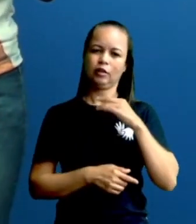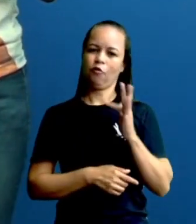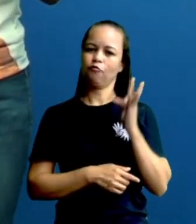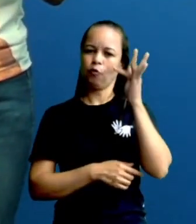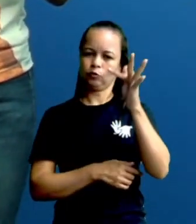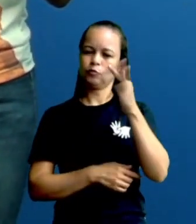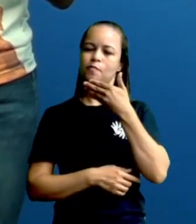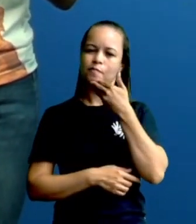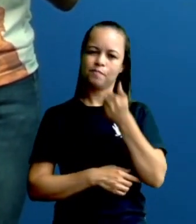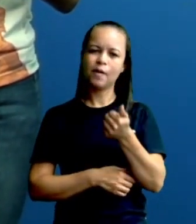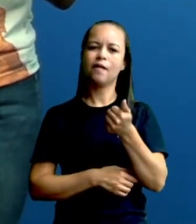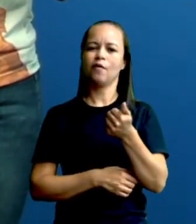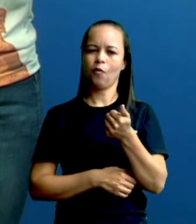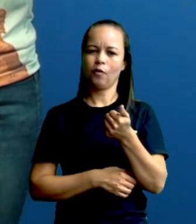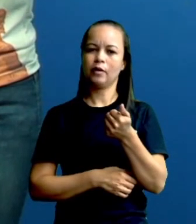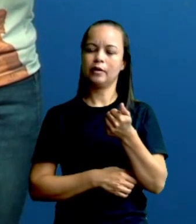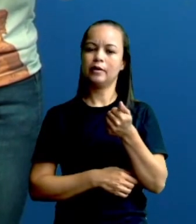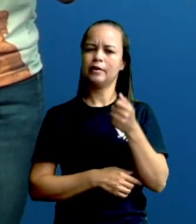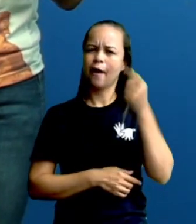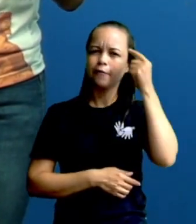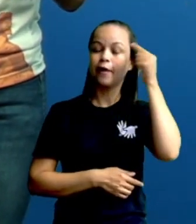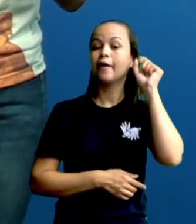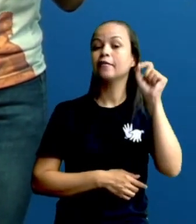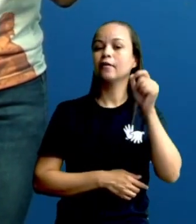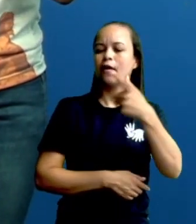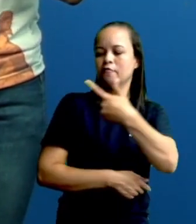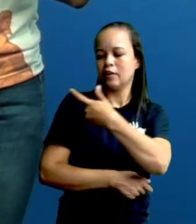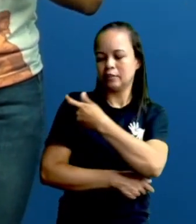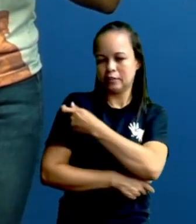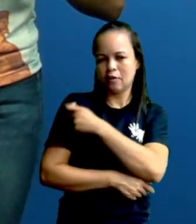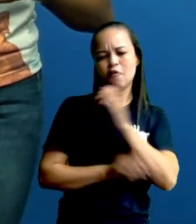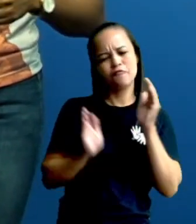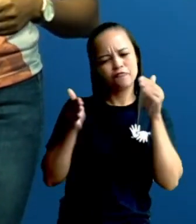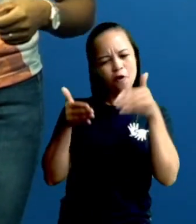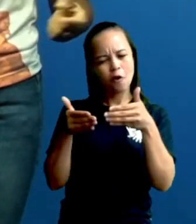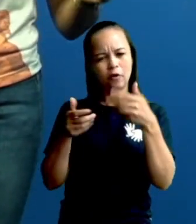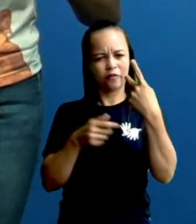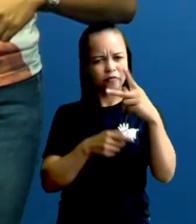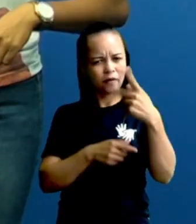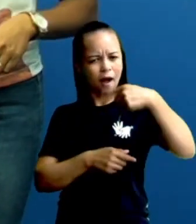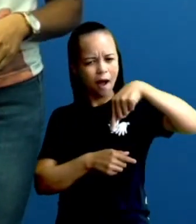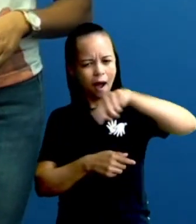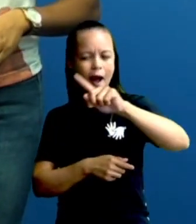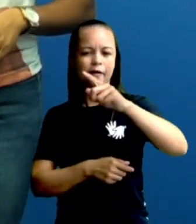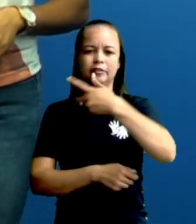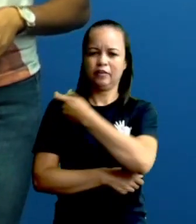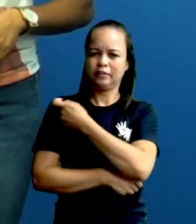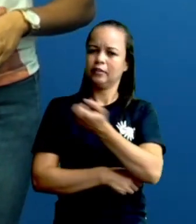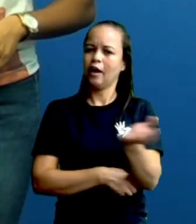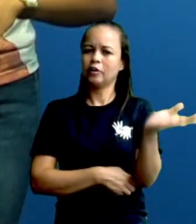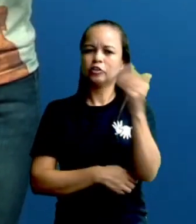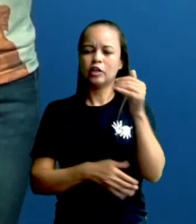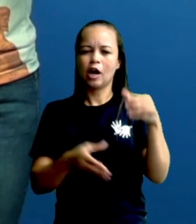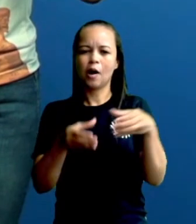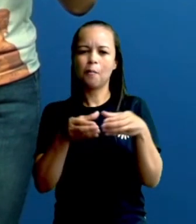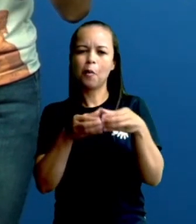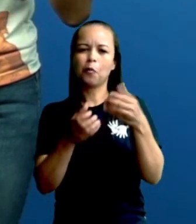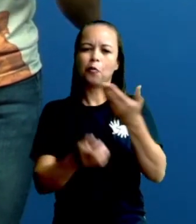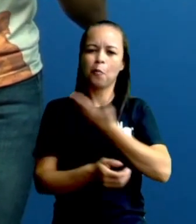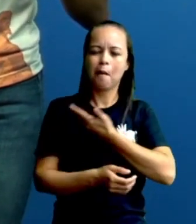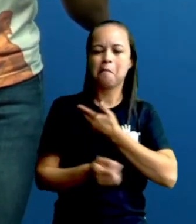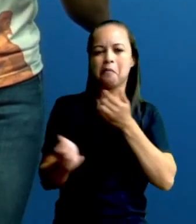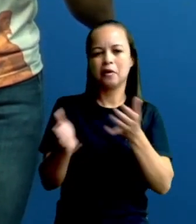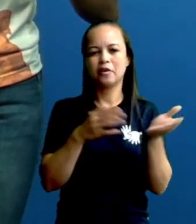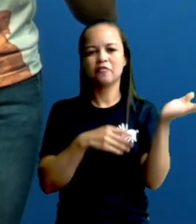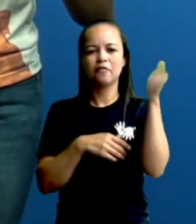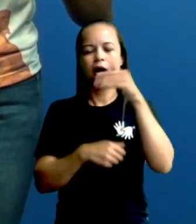E aquela ideia também da vacinação, tá? Foca também nessa vacina. Vai te vacinar. Chama toda a galera para se vacinar, porque a